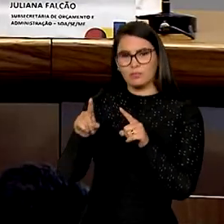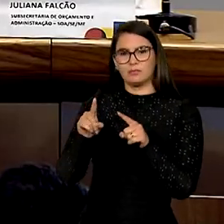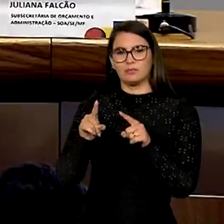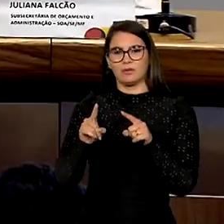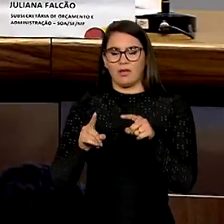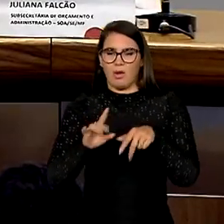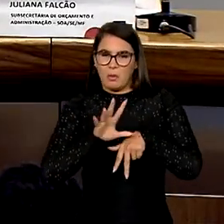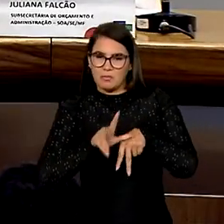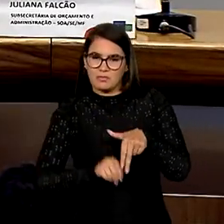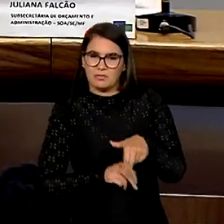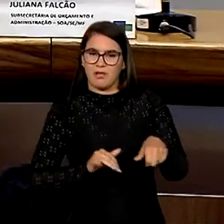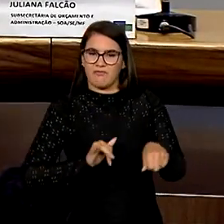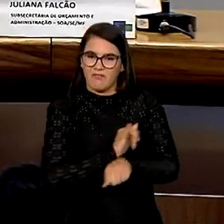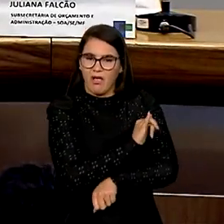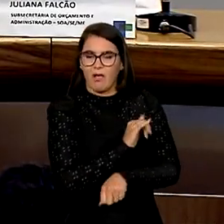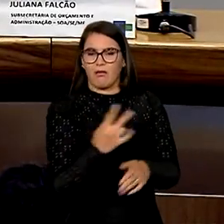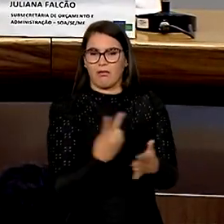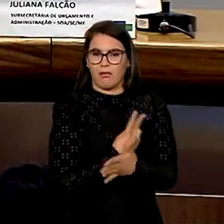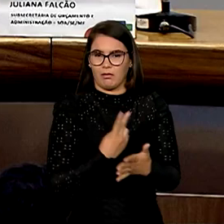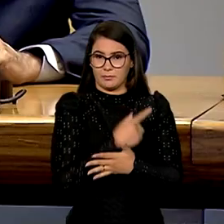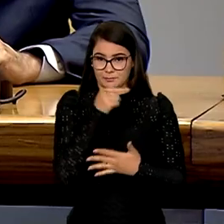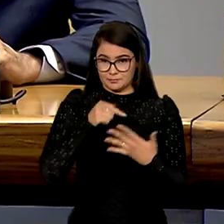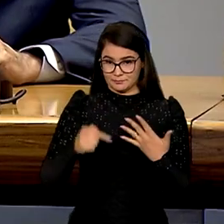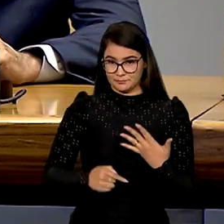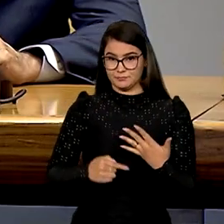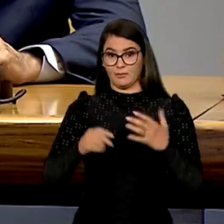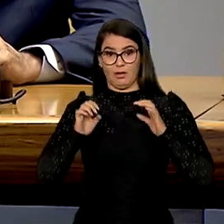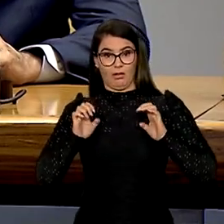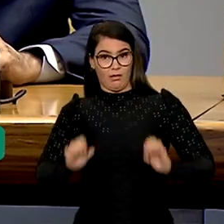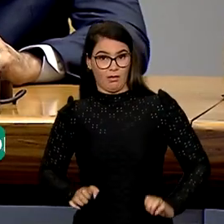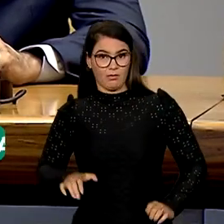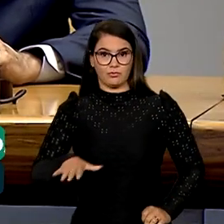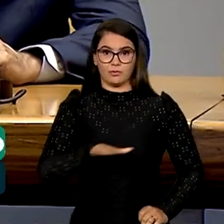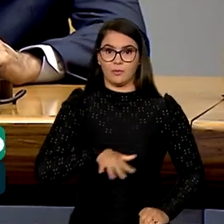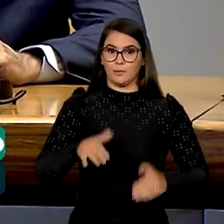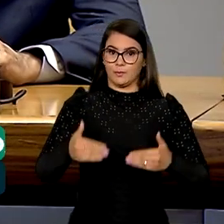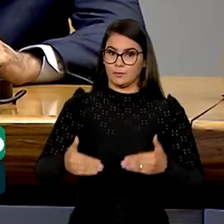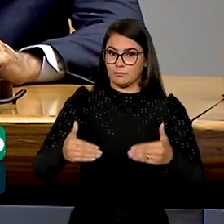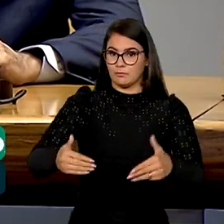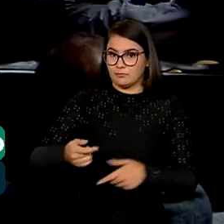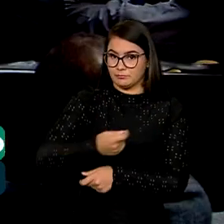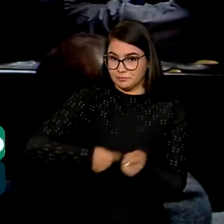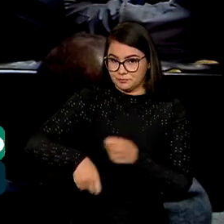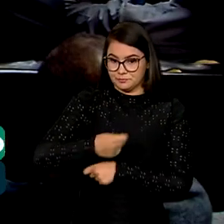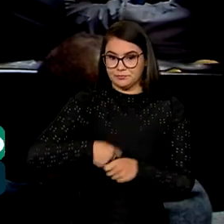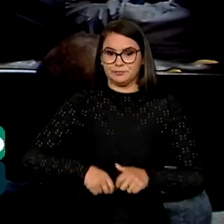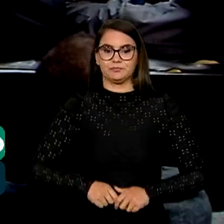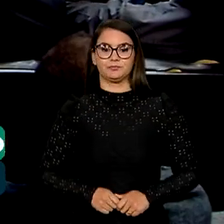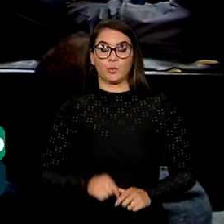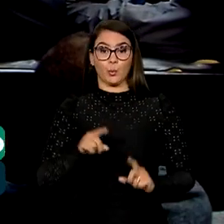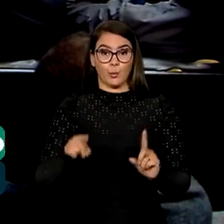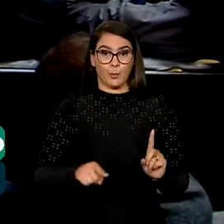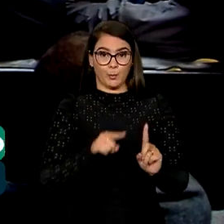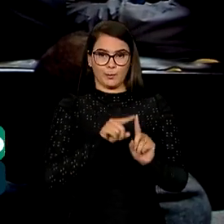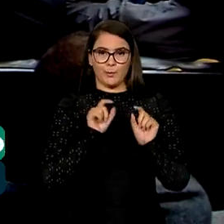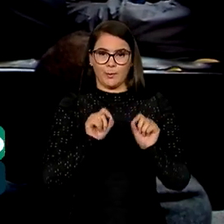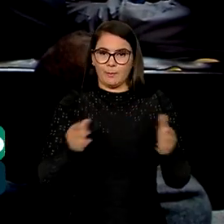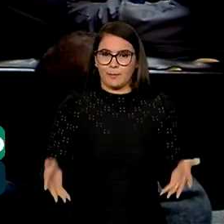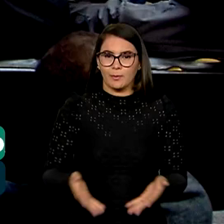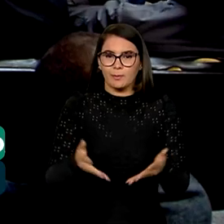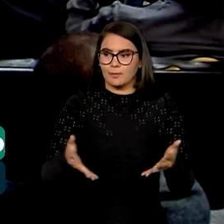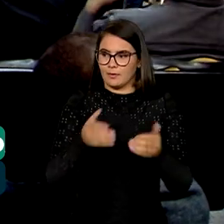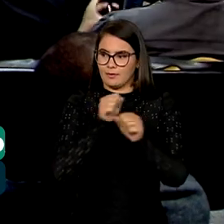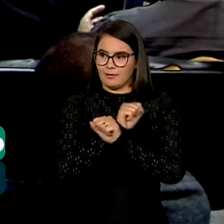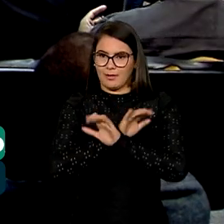fraude e outras irregularidades éticas no âmbito do Ministério da Fazenda. O objetivo é promover a